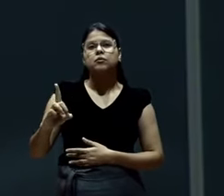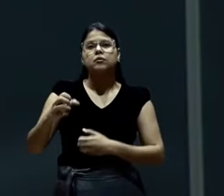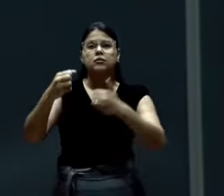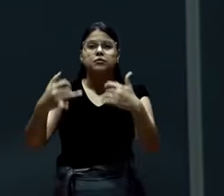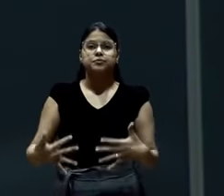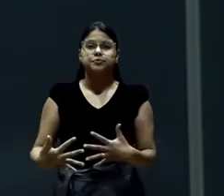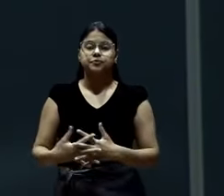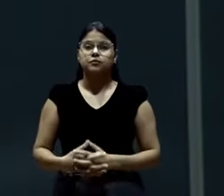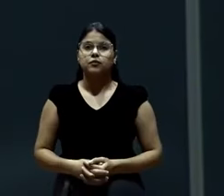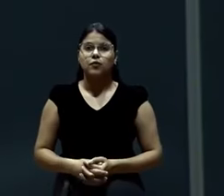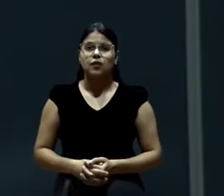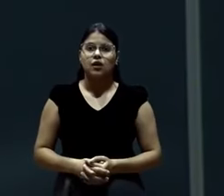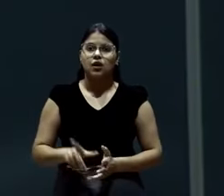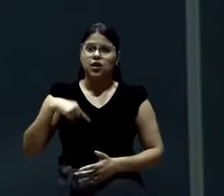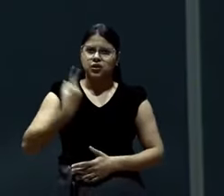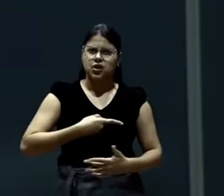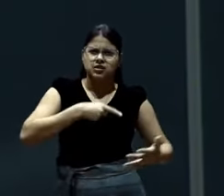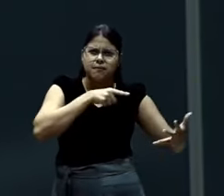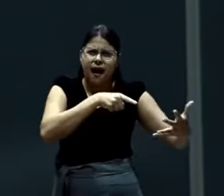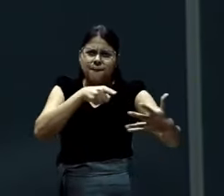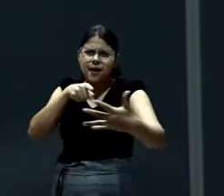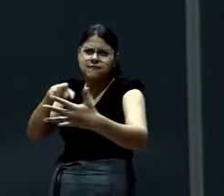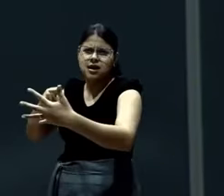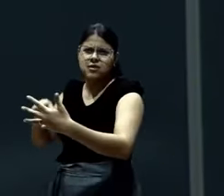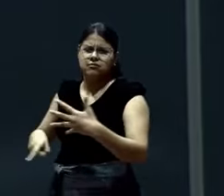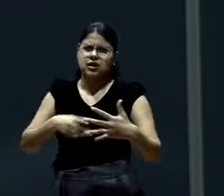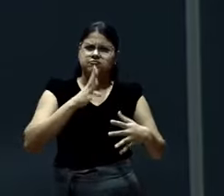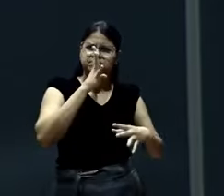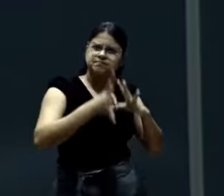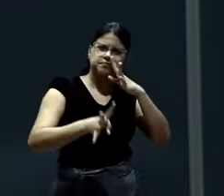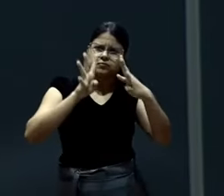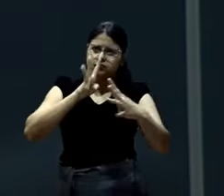que não é isso. Que nós devemos fazer. Não. De forma nenhuma.